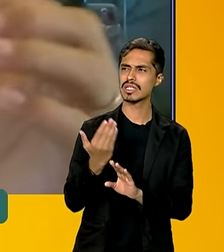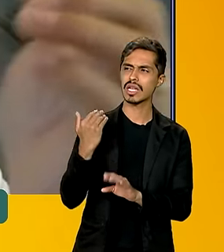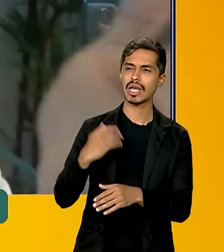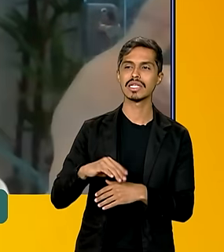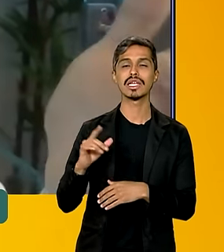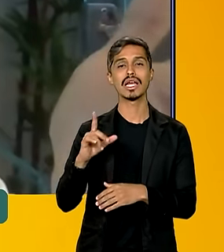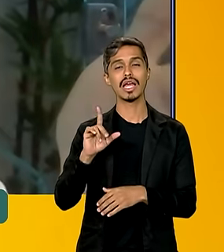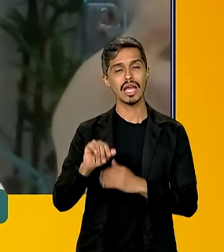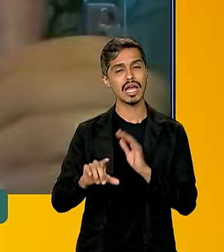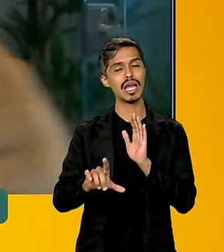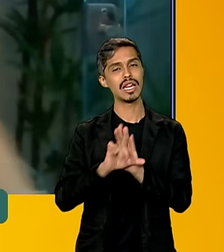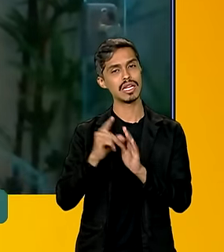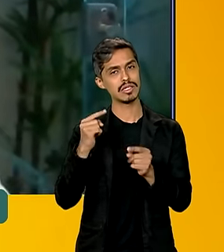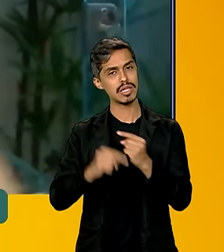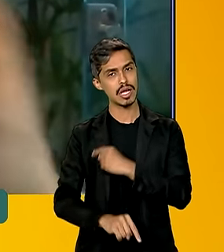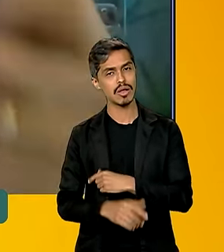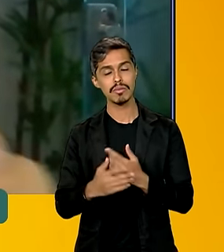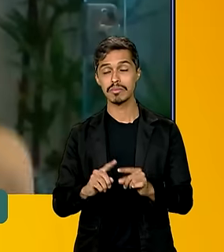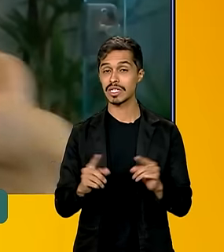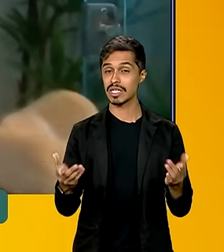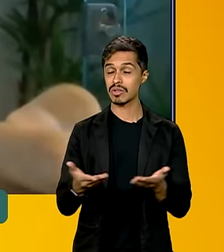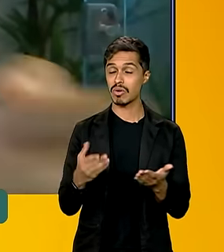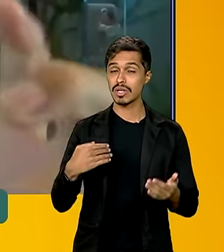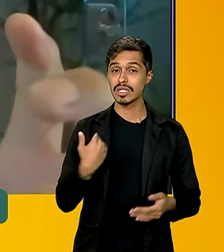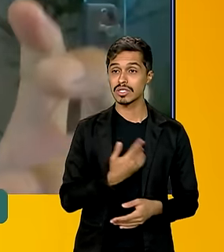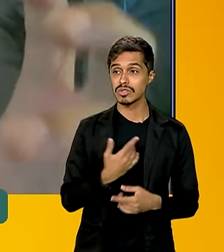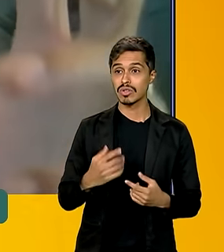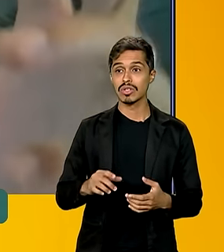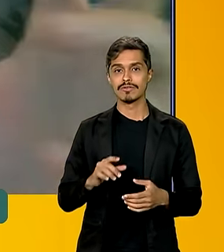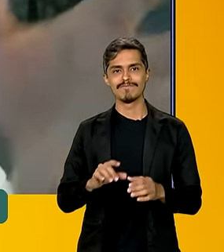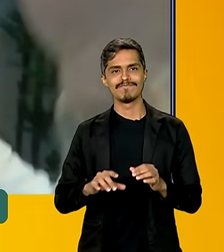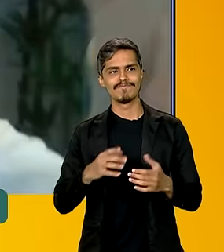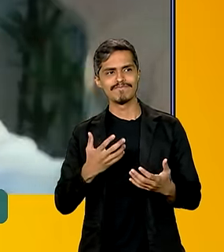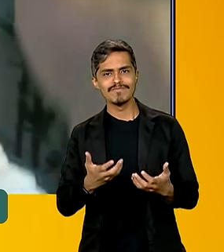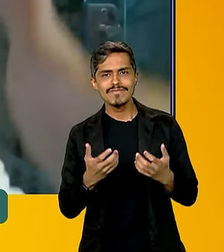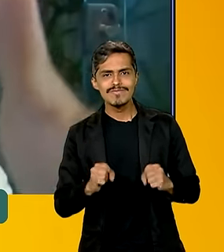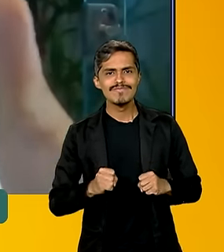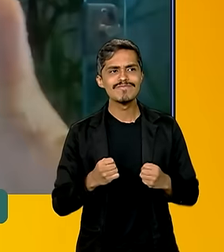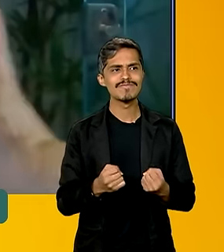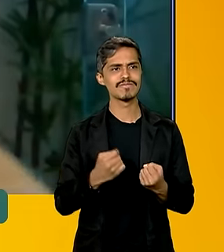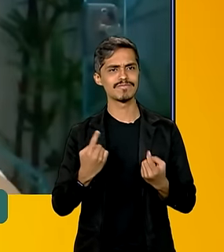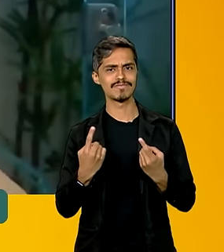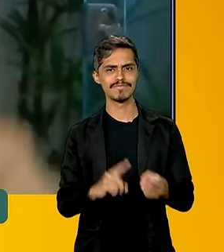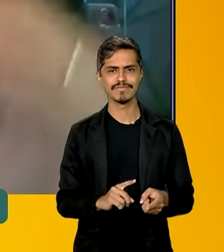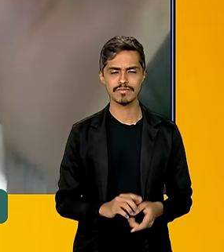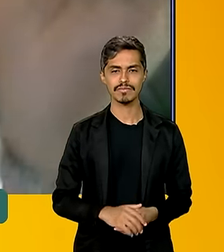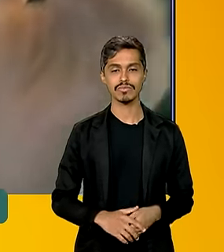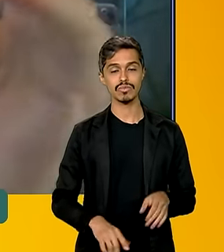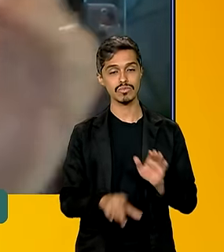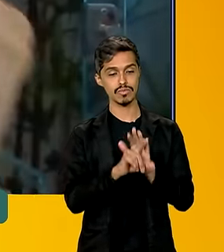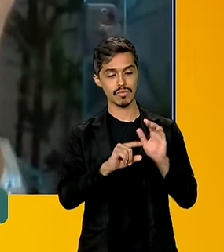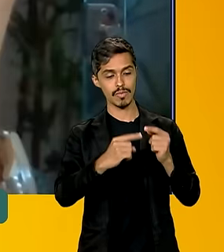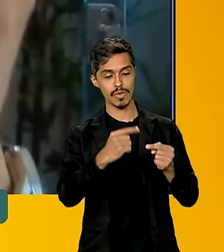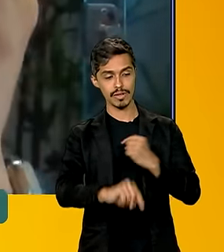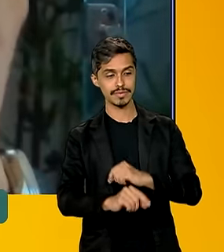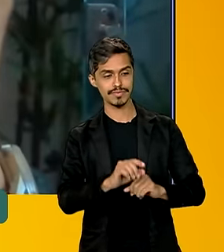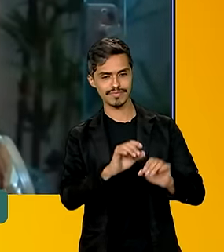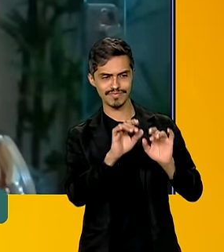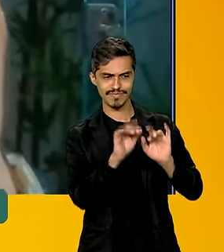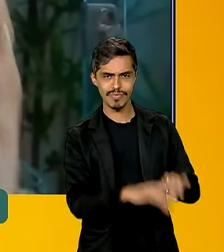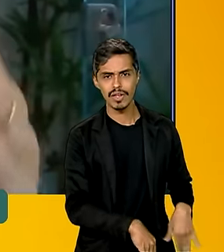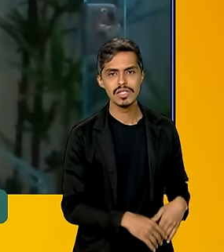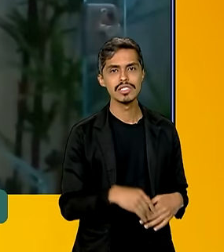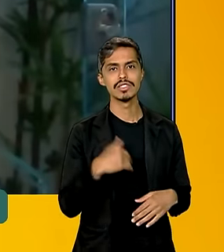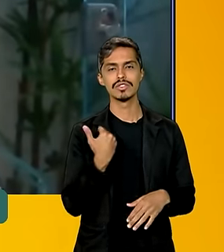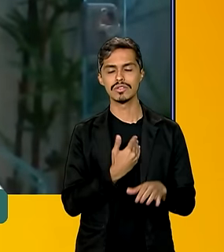aumentou o número de desmatamento legal. Então, gente está trabalhando com os estados como combater principalmente o ilegal e, com isso, a gente reverte